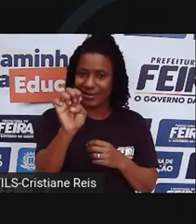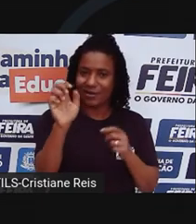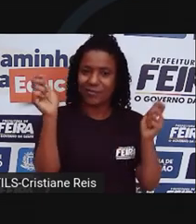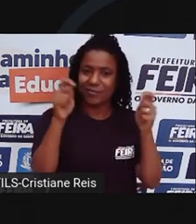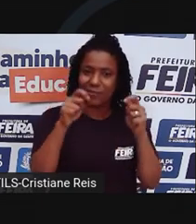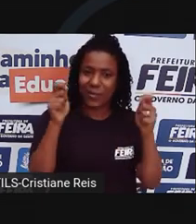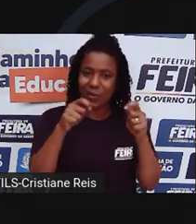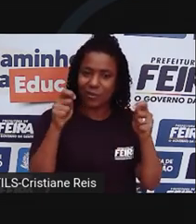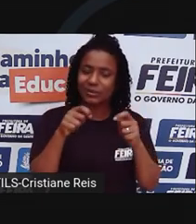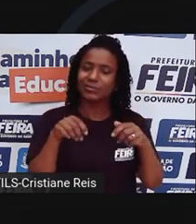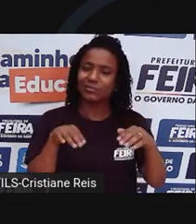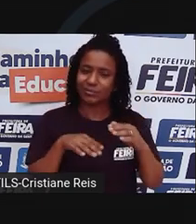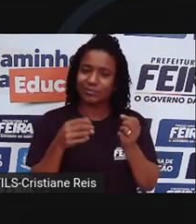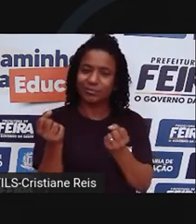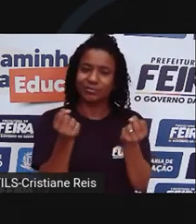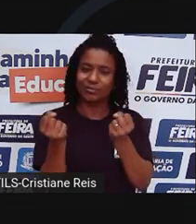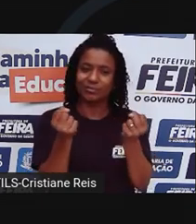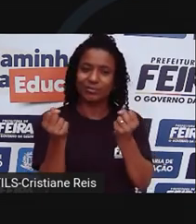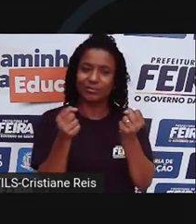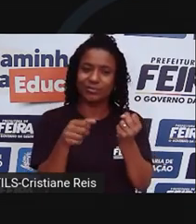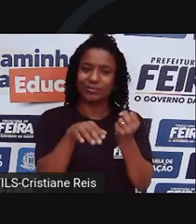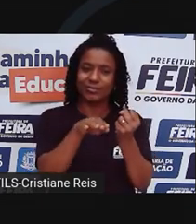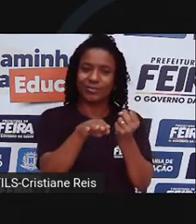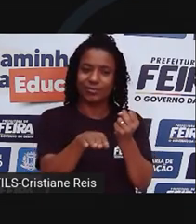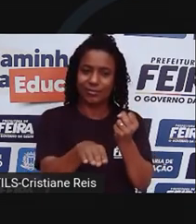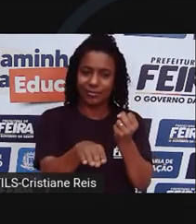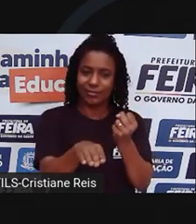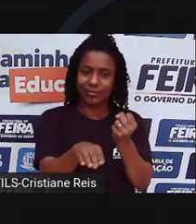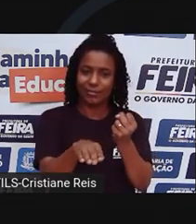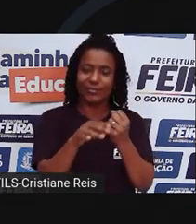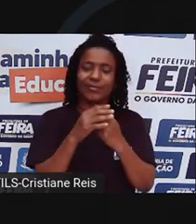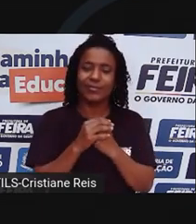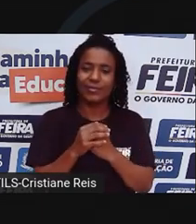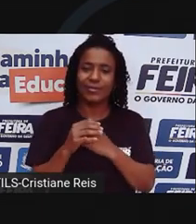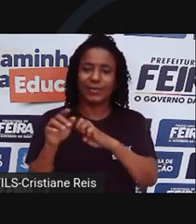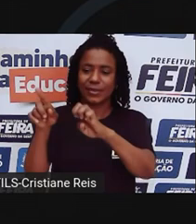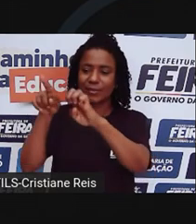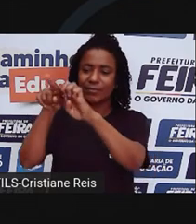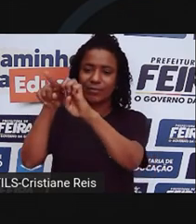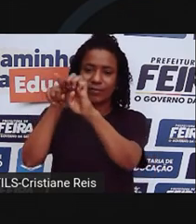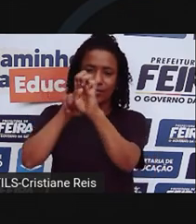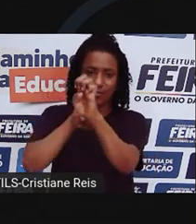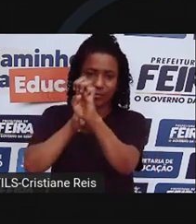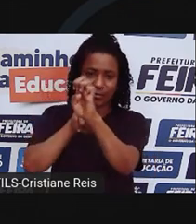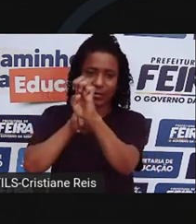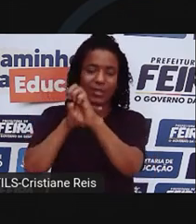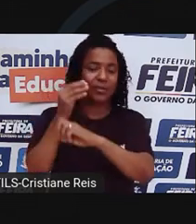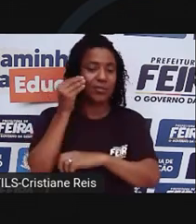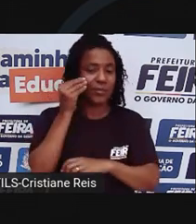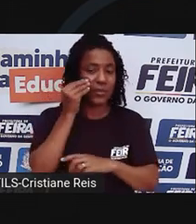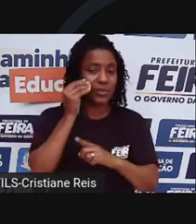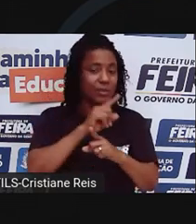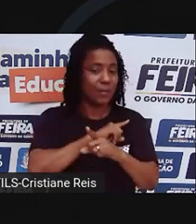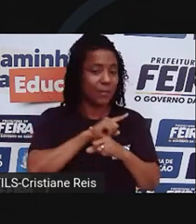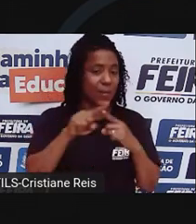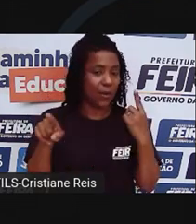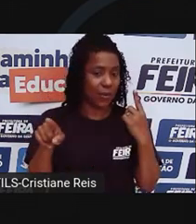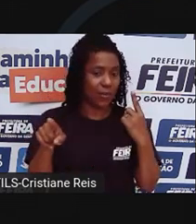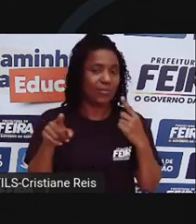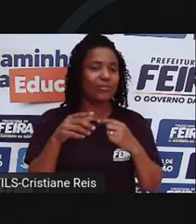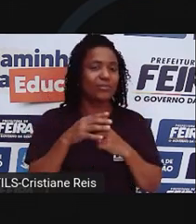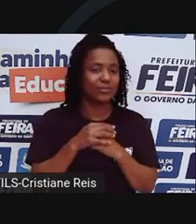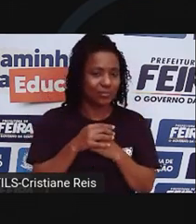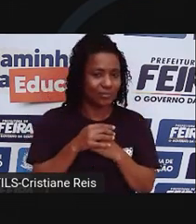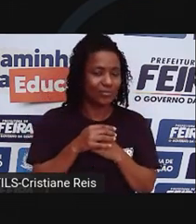Esta outra informa que o estacionamento num determinado local é proibido. Esta placa é um